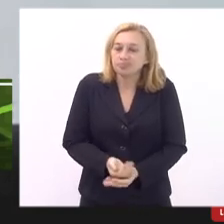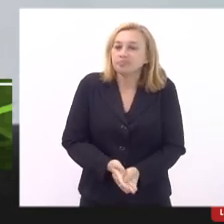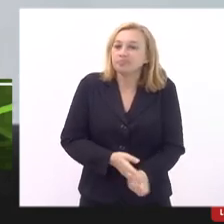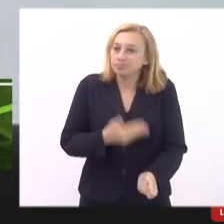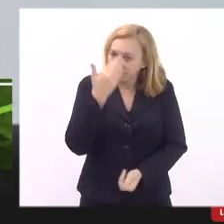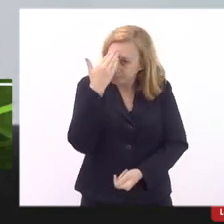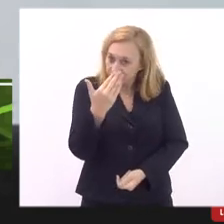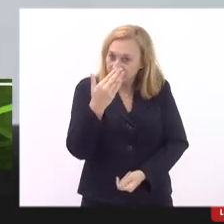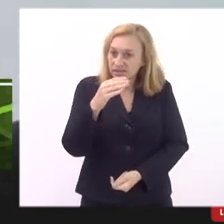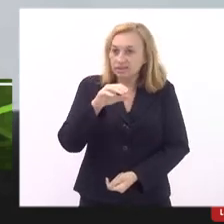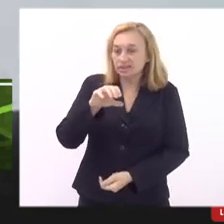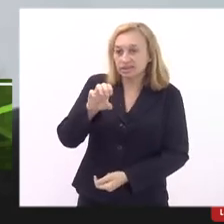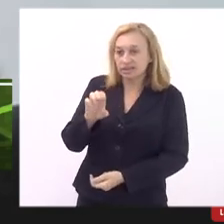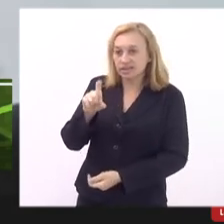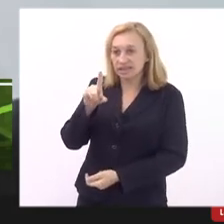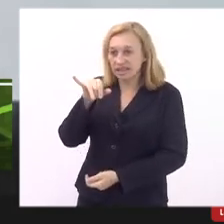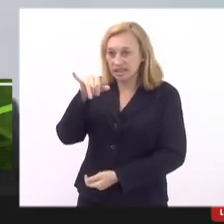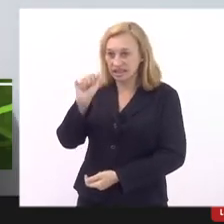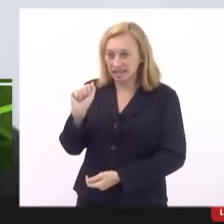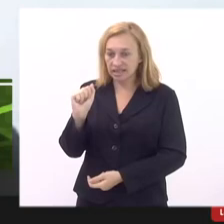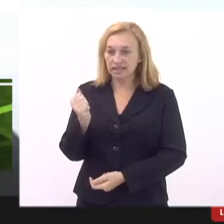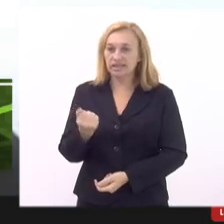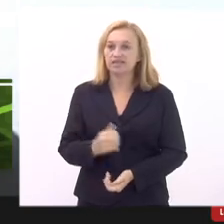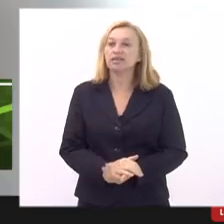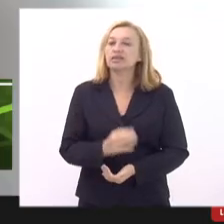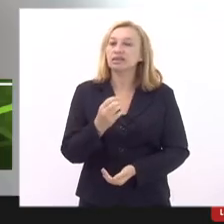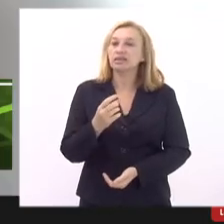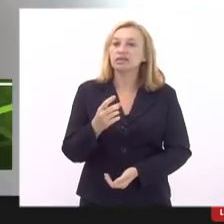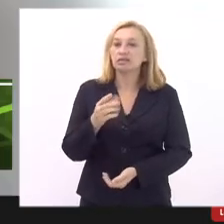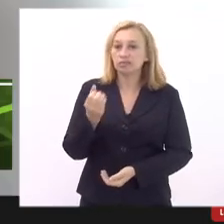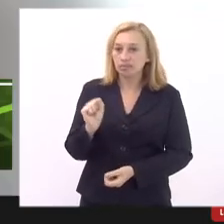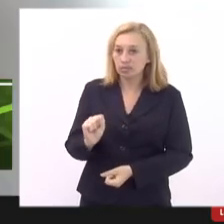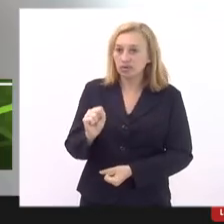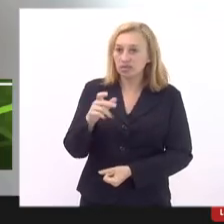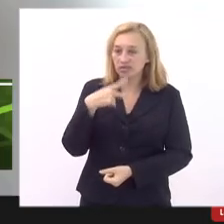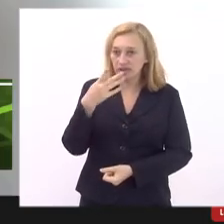Obrigado, Celinha. Sem som, Nádia. Nádia, pode fazer uso da palavra.